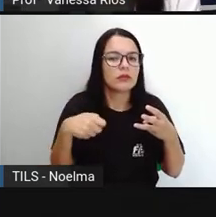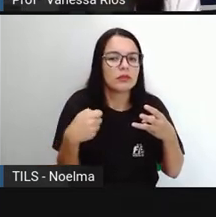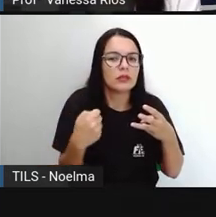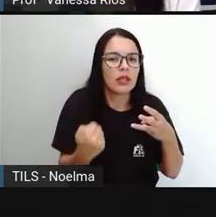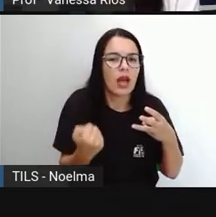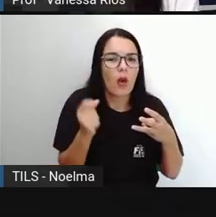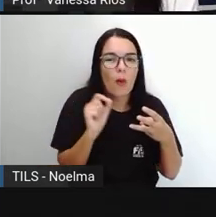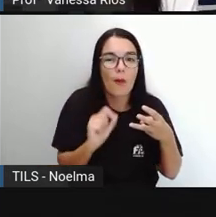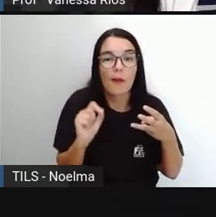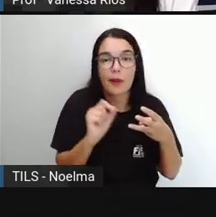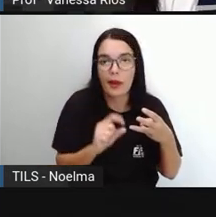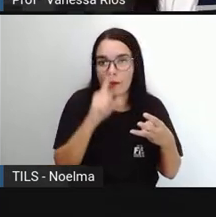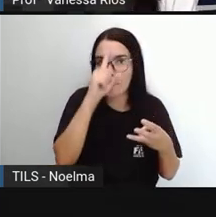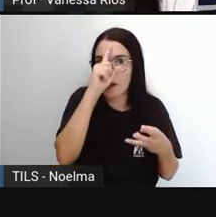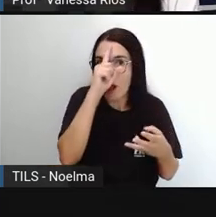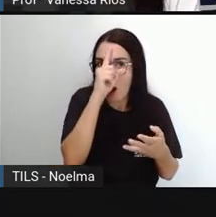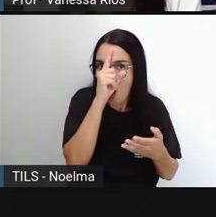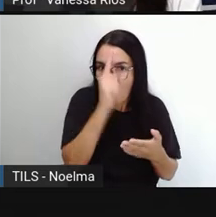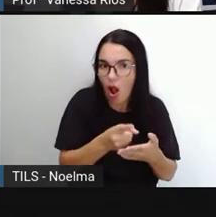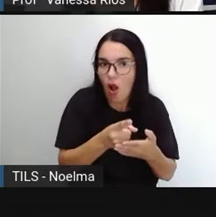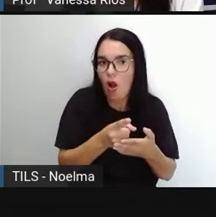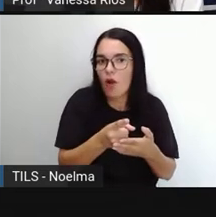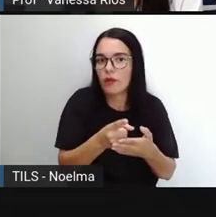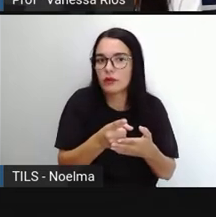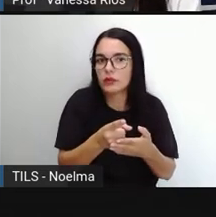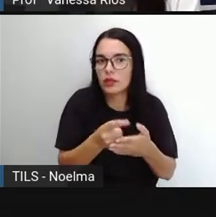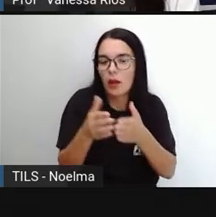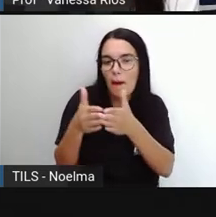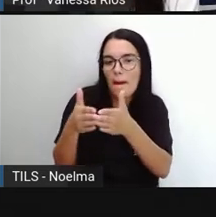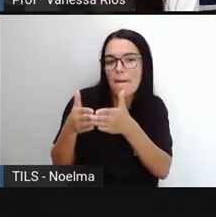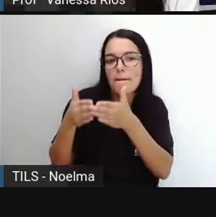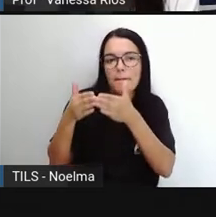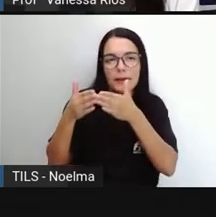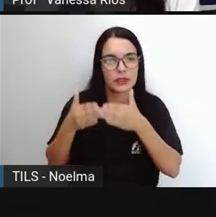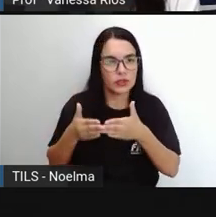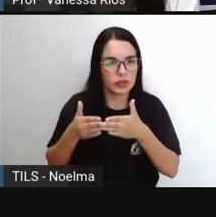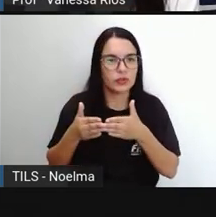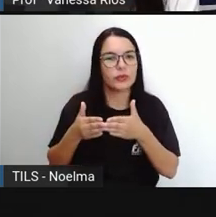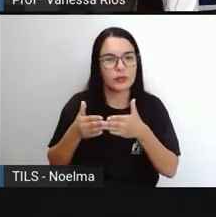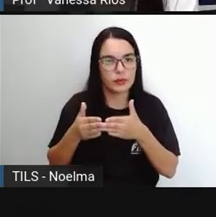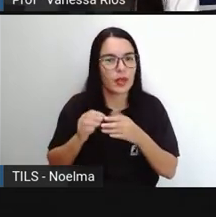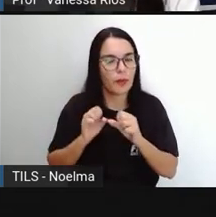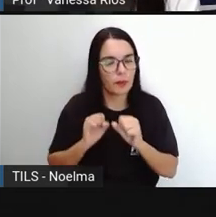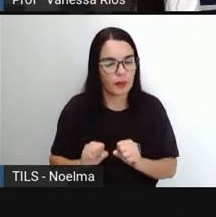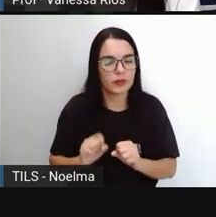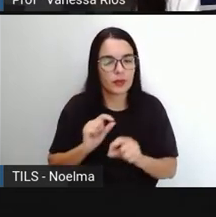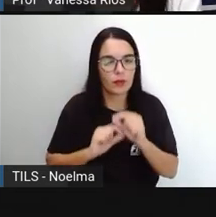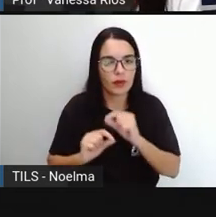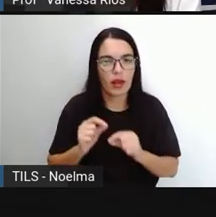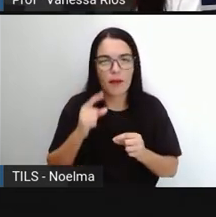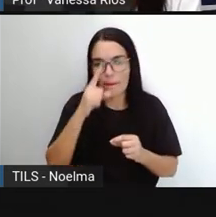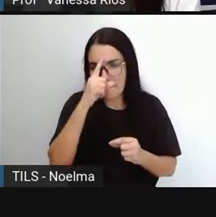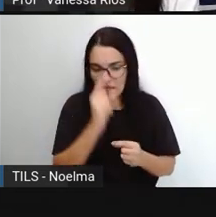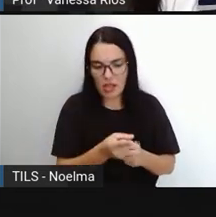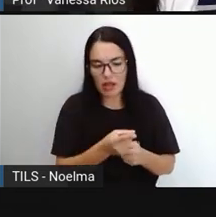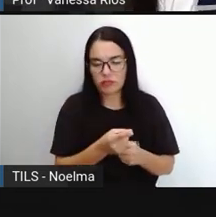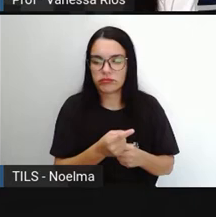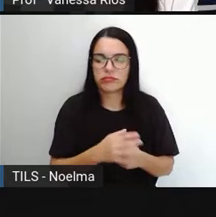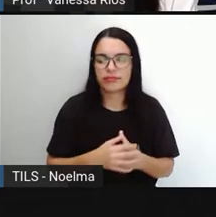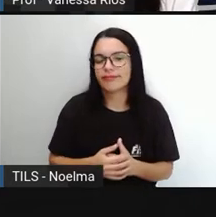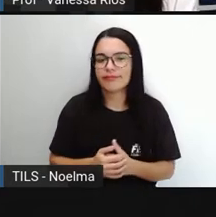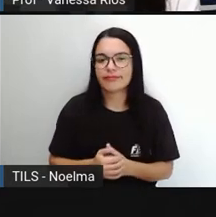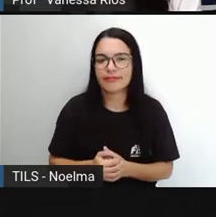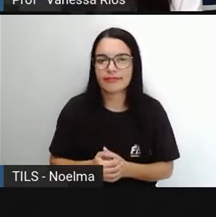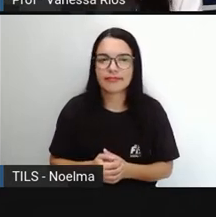aí, temos o modo imperativo, que vai expressar uma ordem, uma exigência, um pedido, né? Que espera que seja